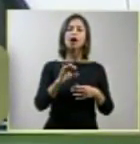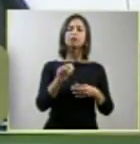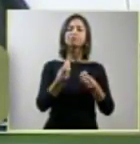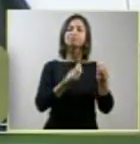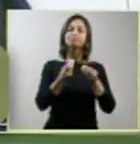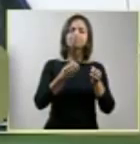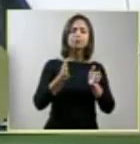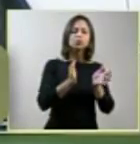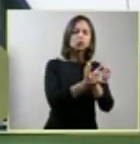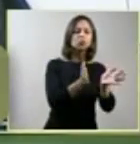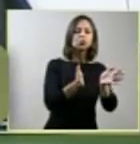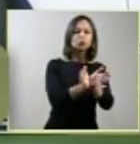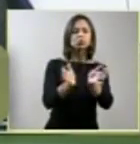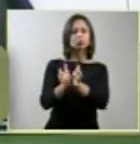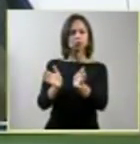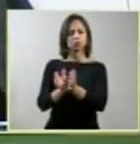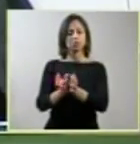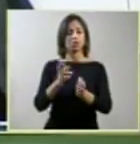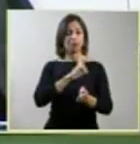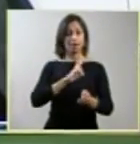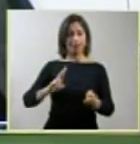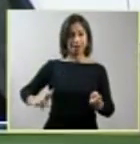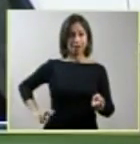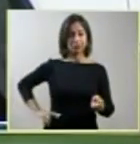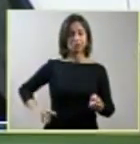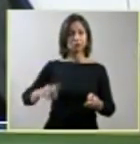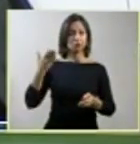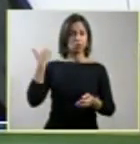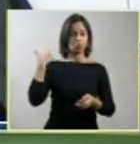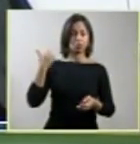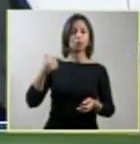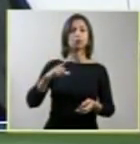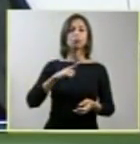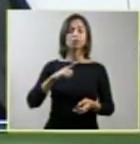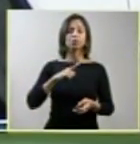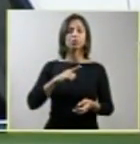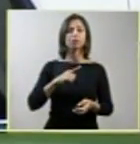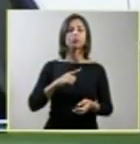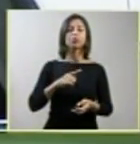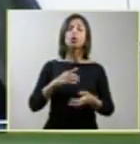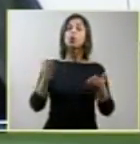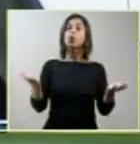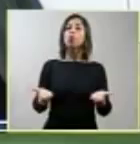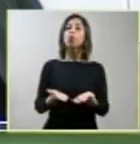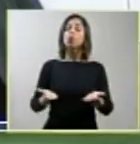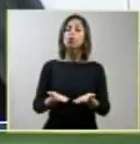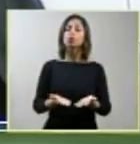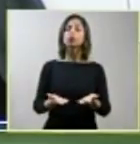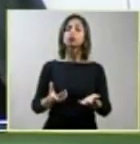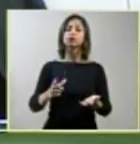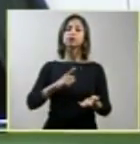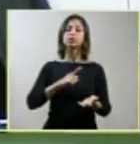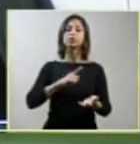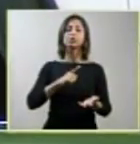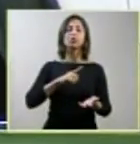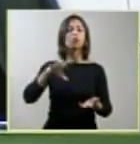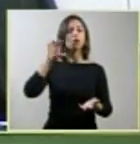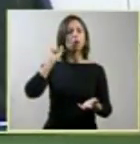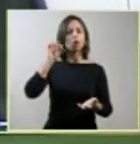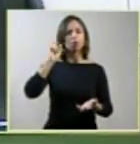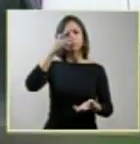da religião. E hoje teremos a audição de